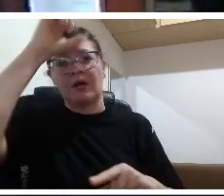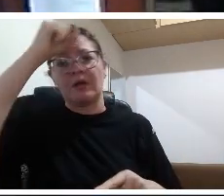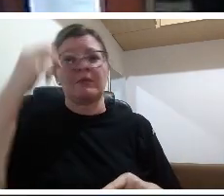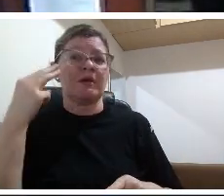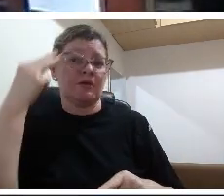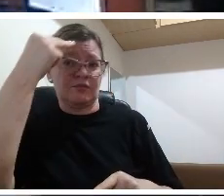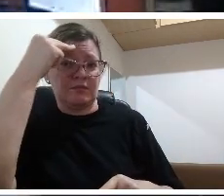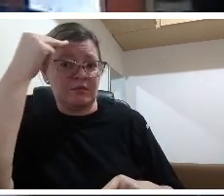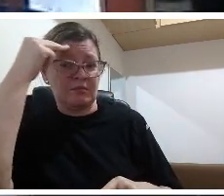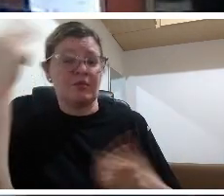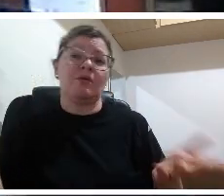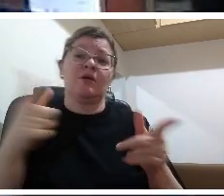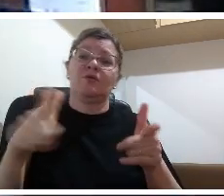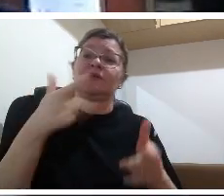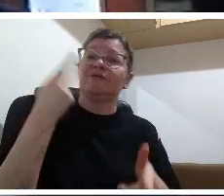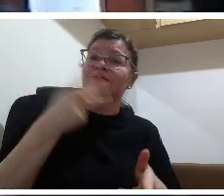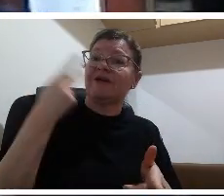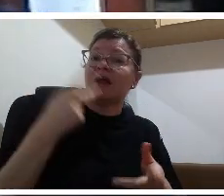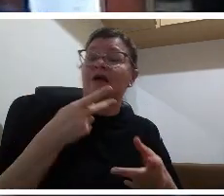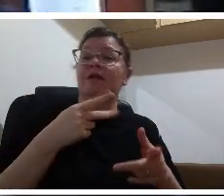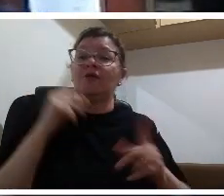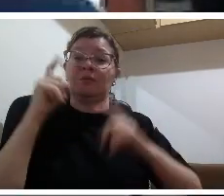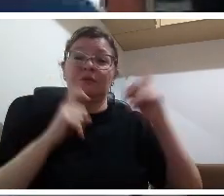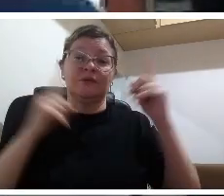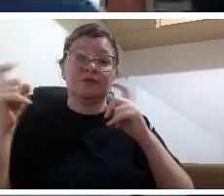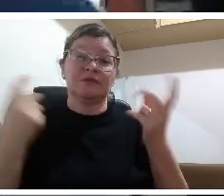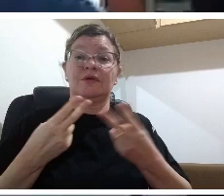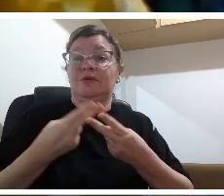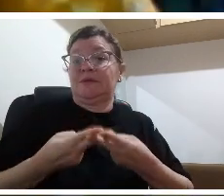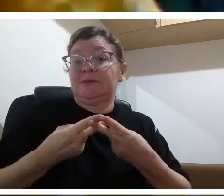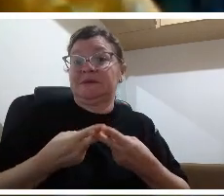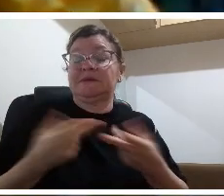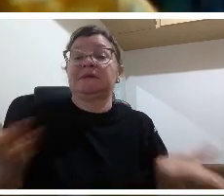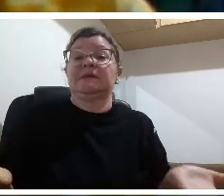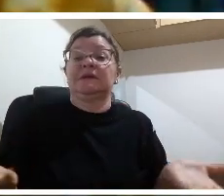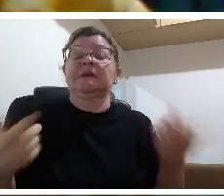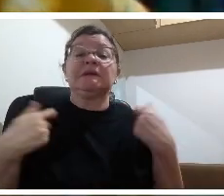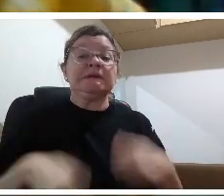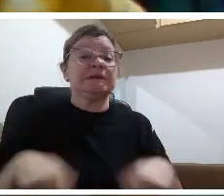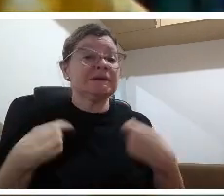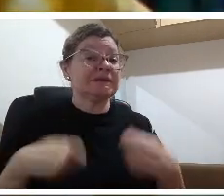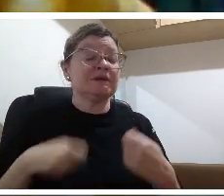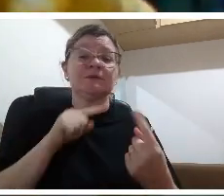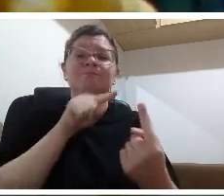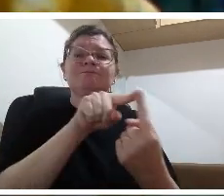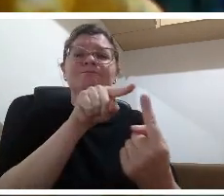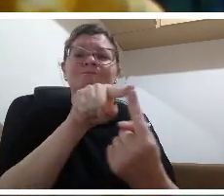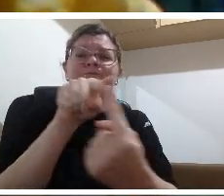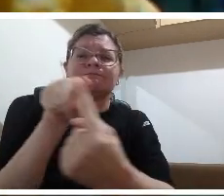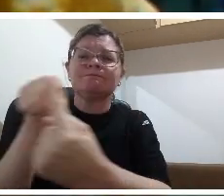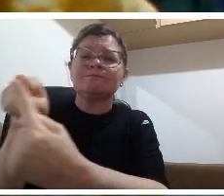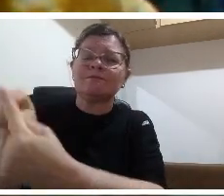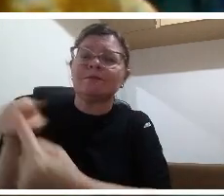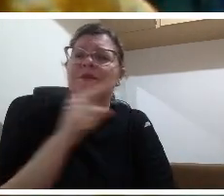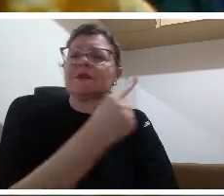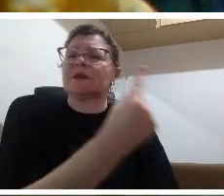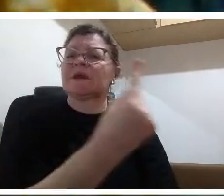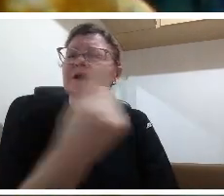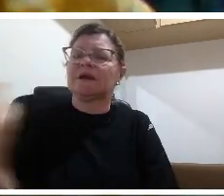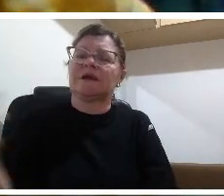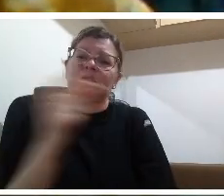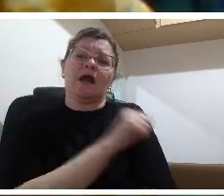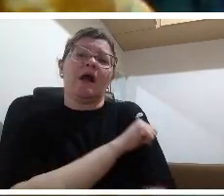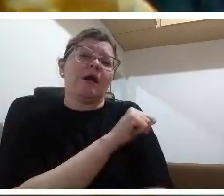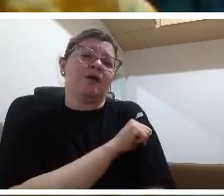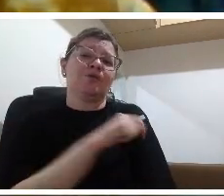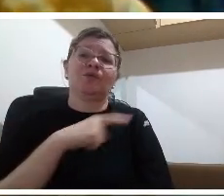o aluno aprenda Obrigada professor pela pela sua explanação